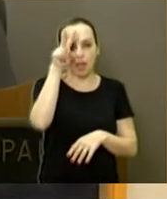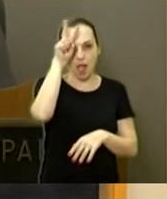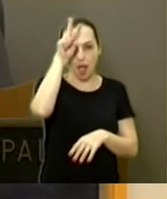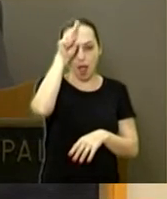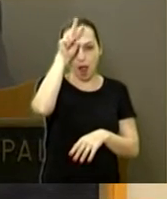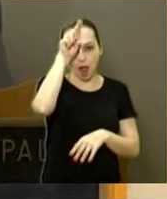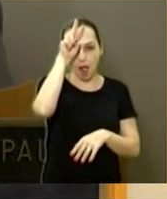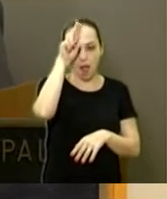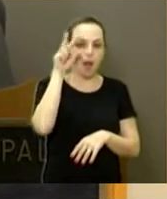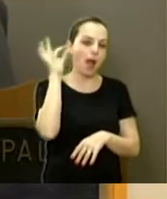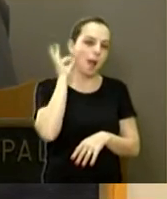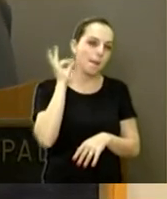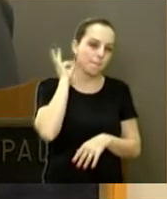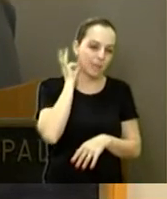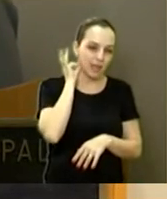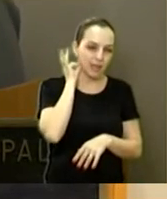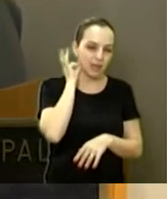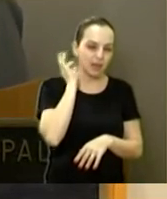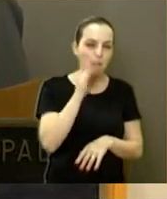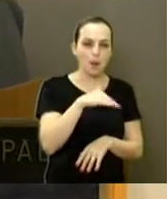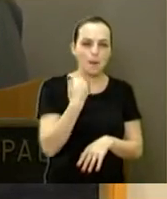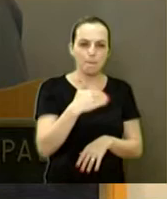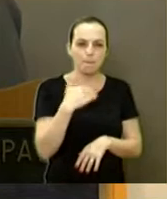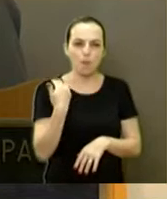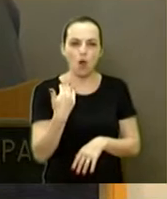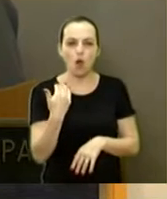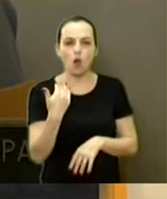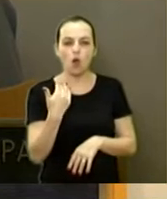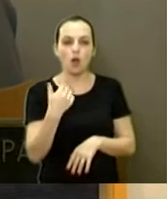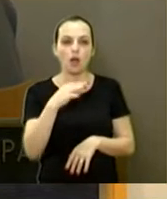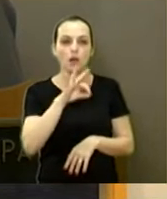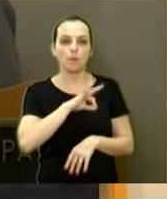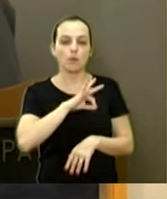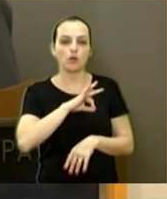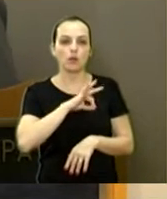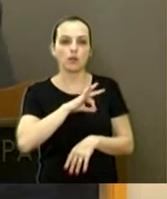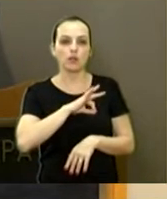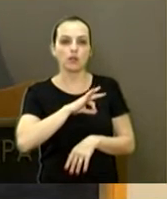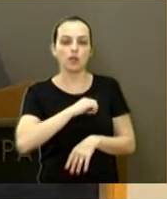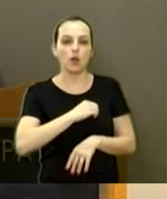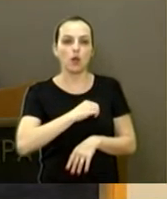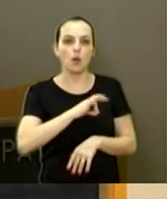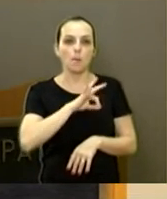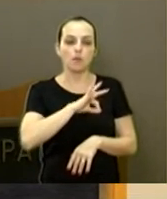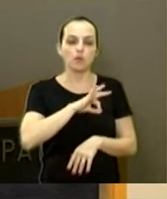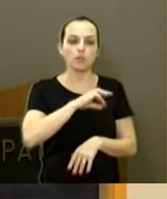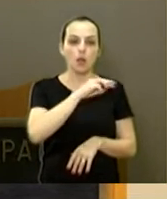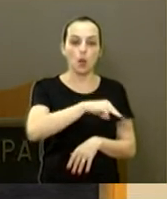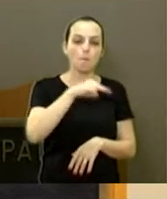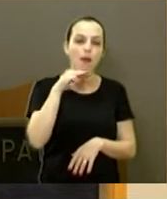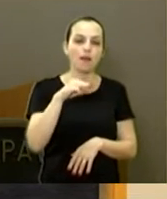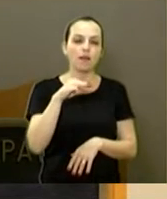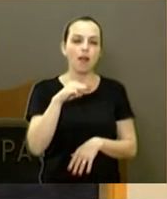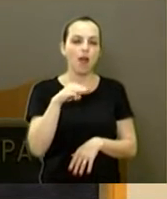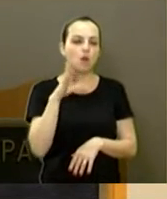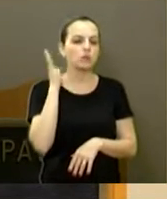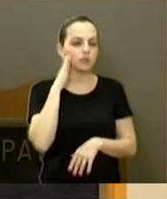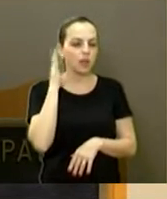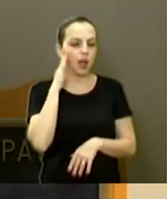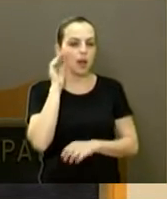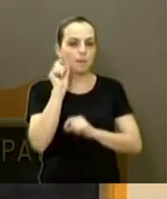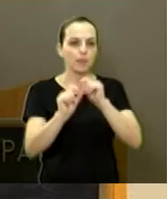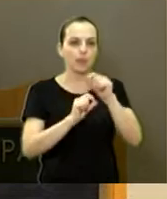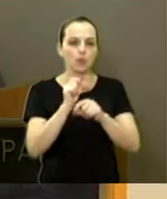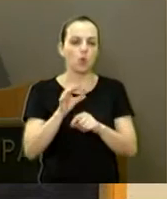que acontece isso, e o Cabo Magal ficou totalmente, todo o período aqui, escutou, a Picutu,